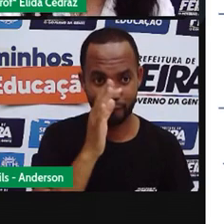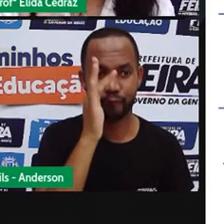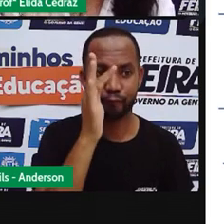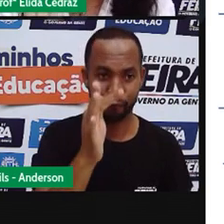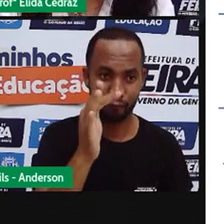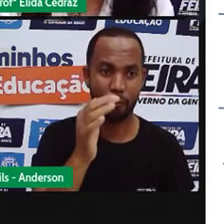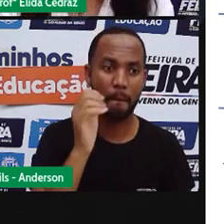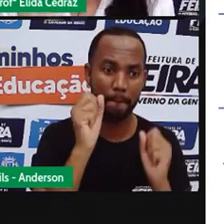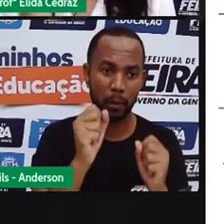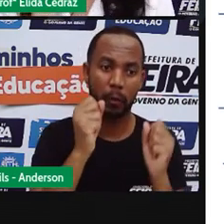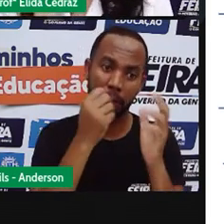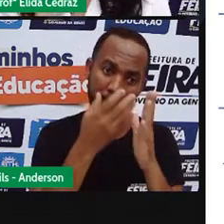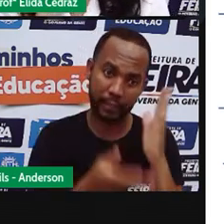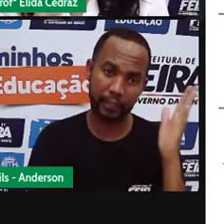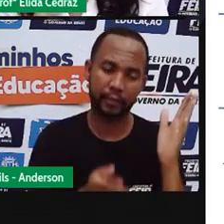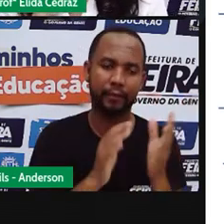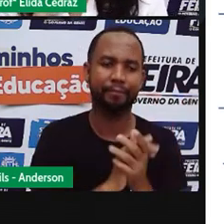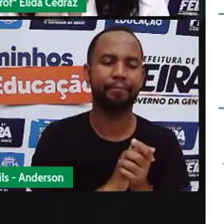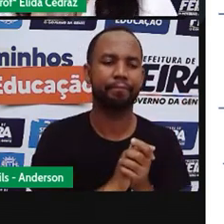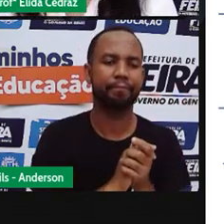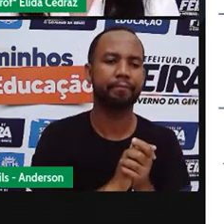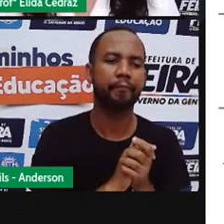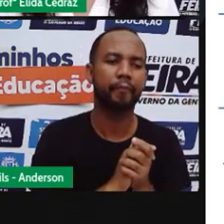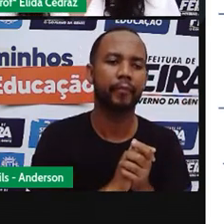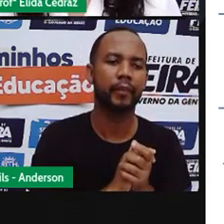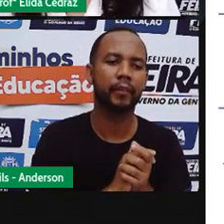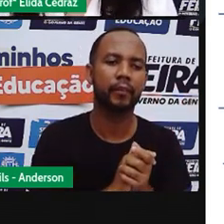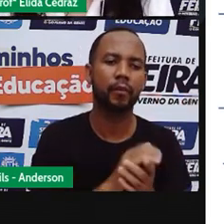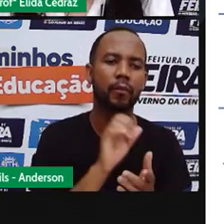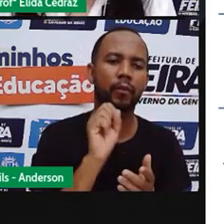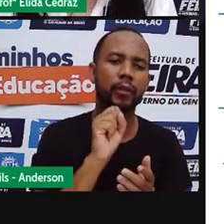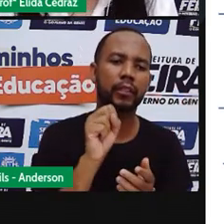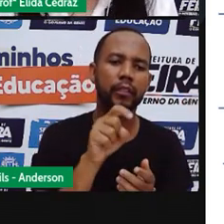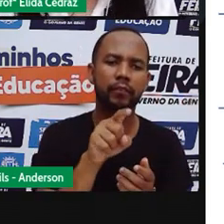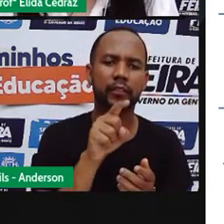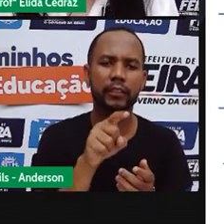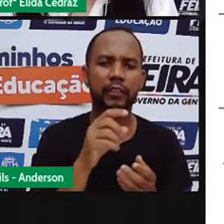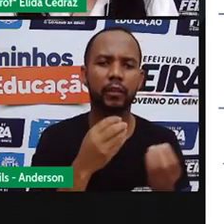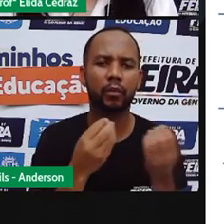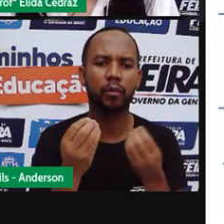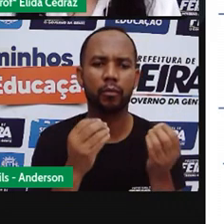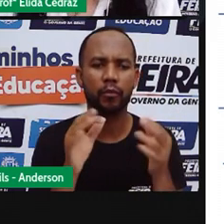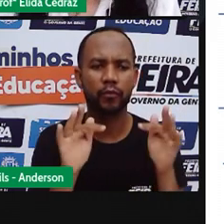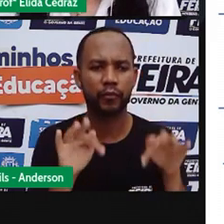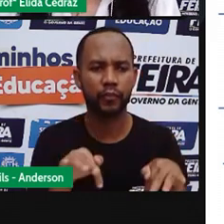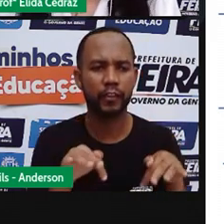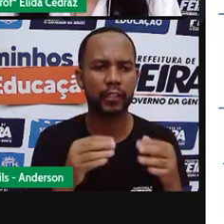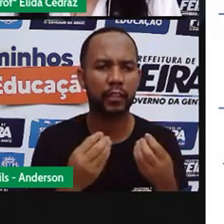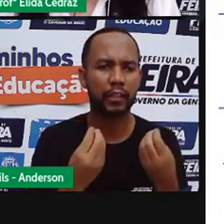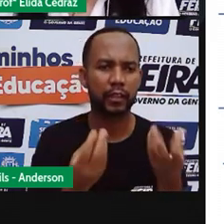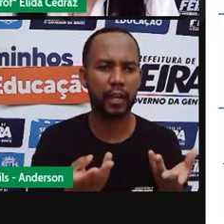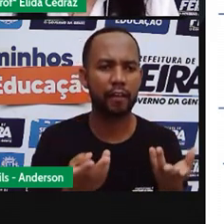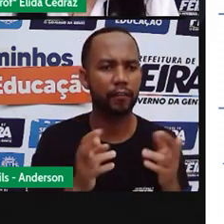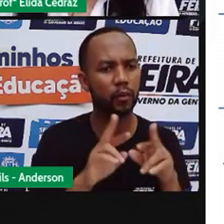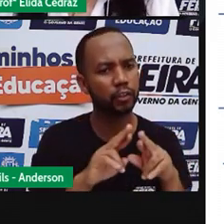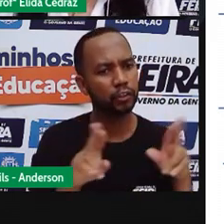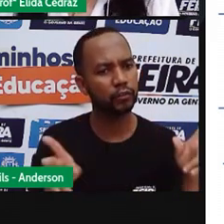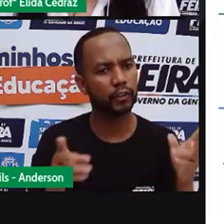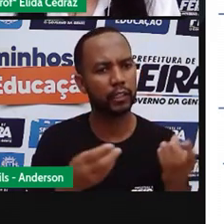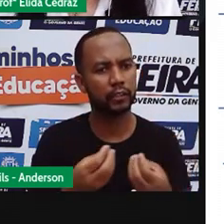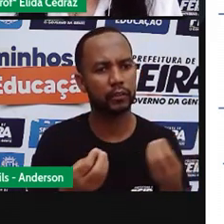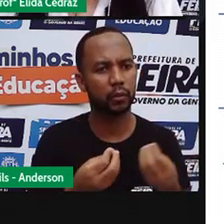final você daria para esta fábula? Você deixaria como está? Ou você faria algo diferente?